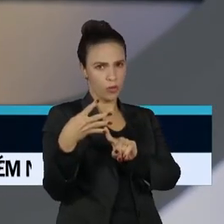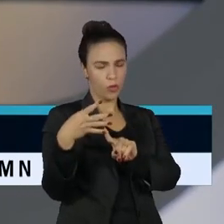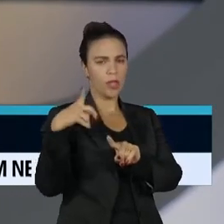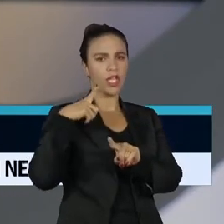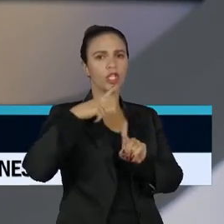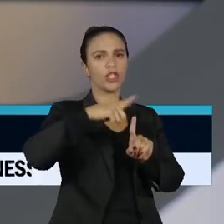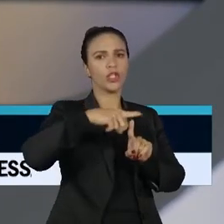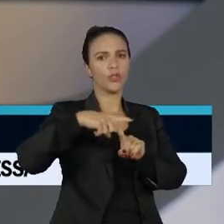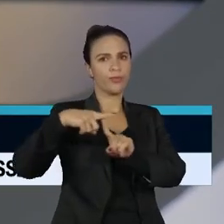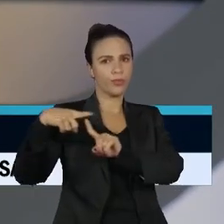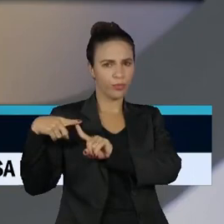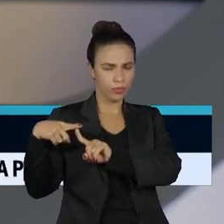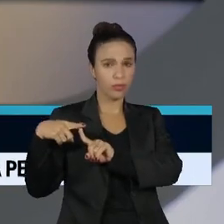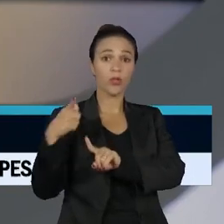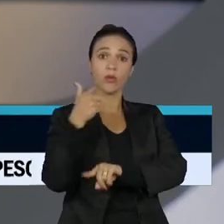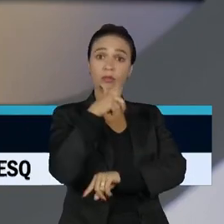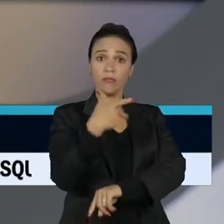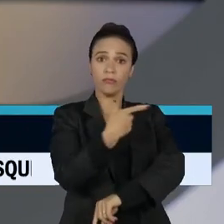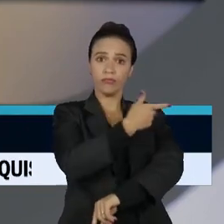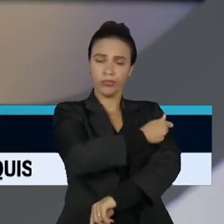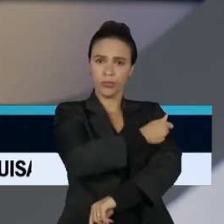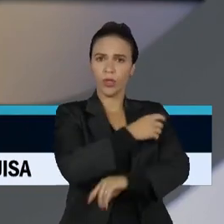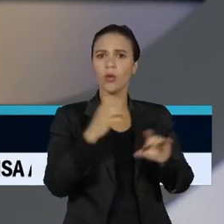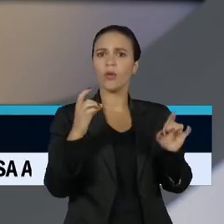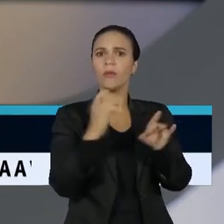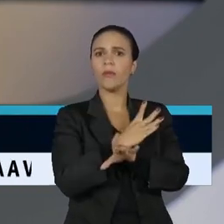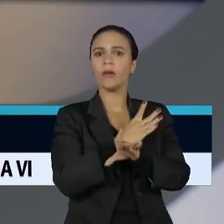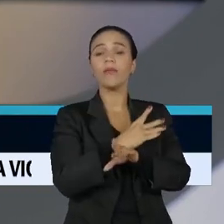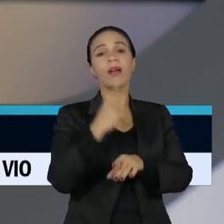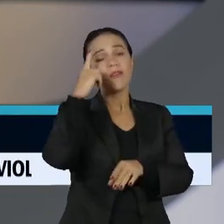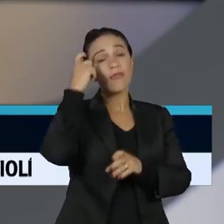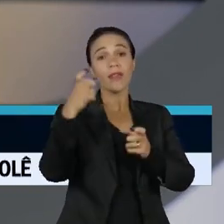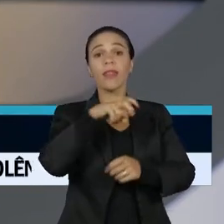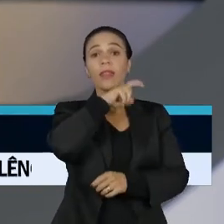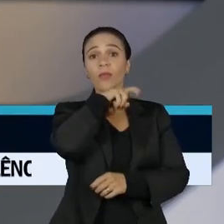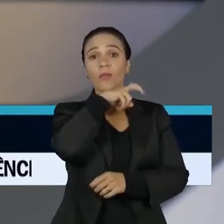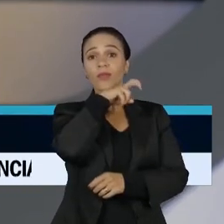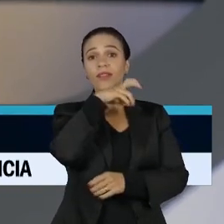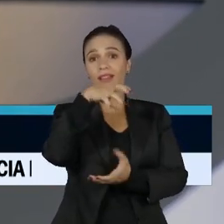subtipos e dão uma cobertura vacinal completa, foi desenvolvida no Butantan,